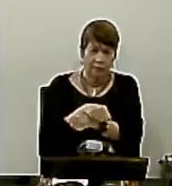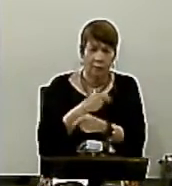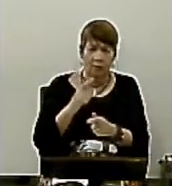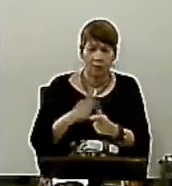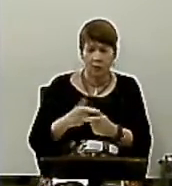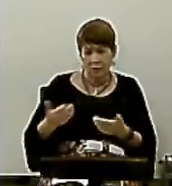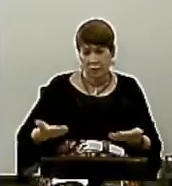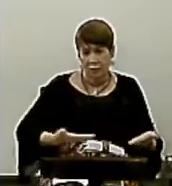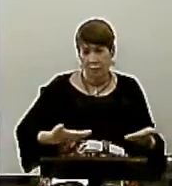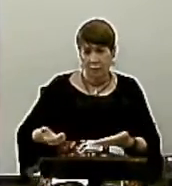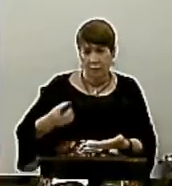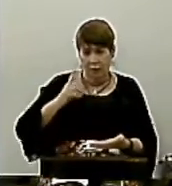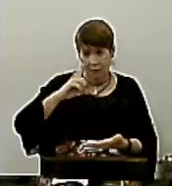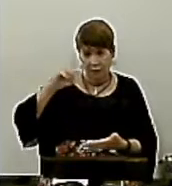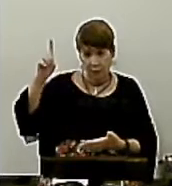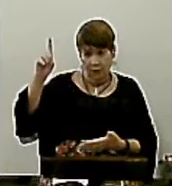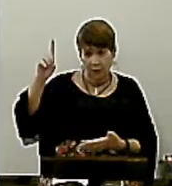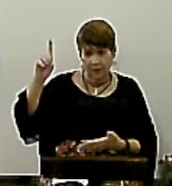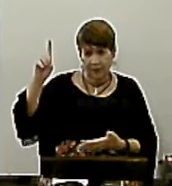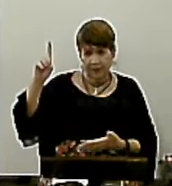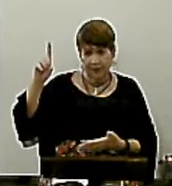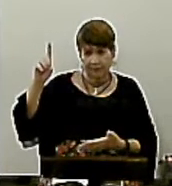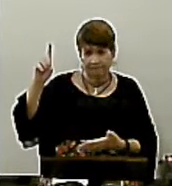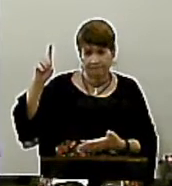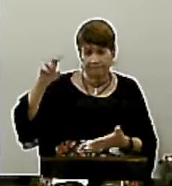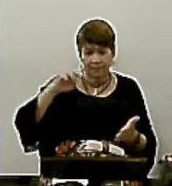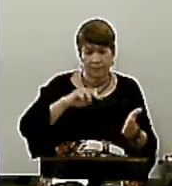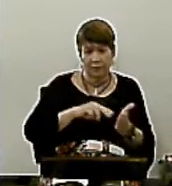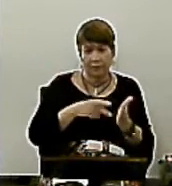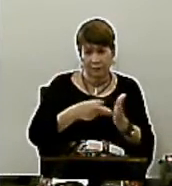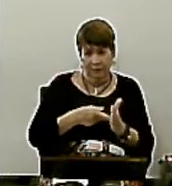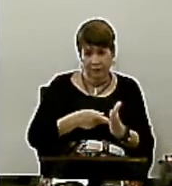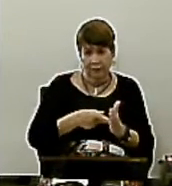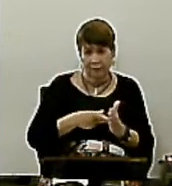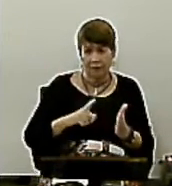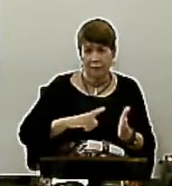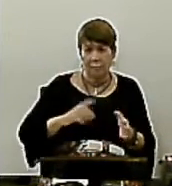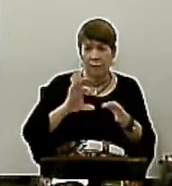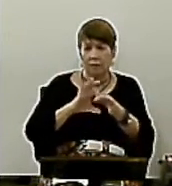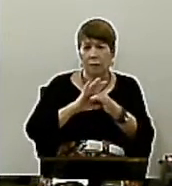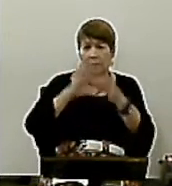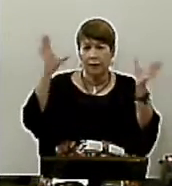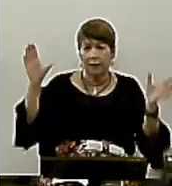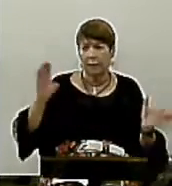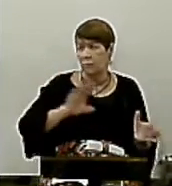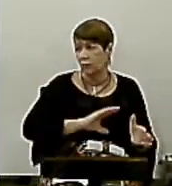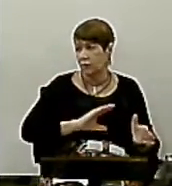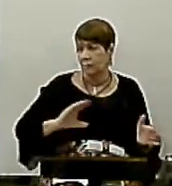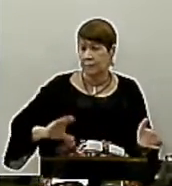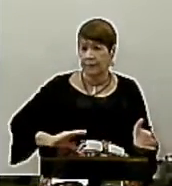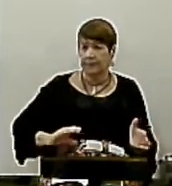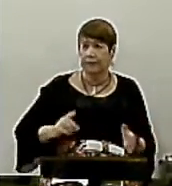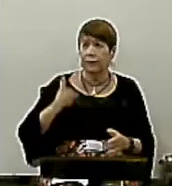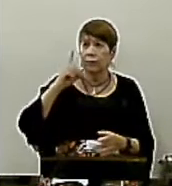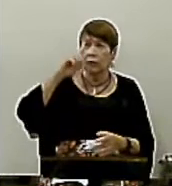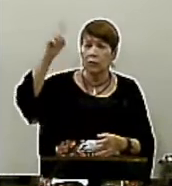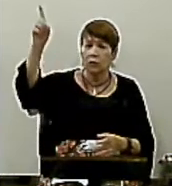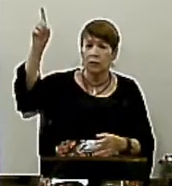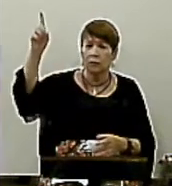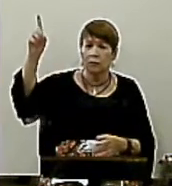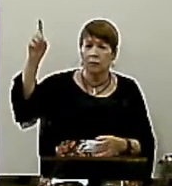conceito bíblico da verdadeira liberdade cristã O Senhor Jesus Cristo é o supremo